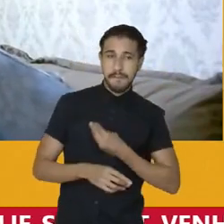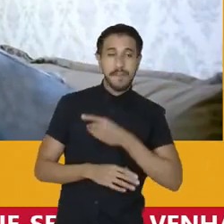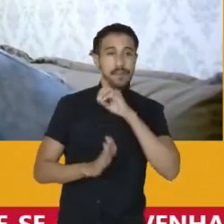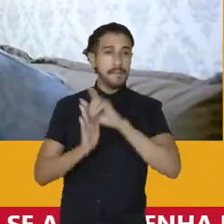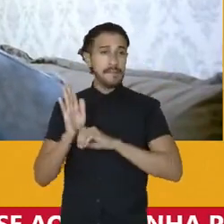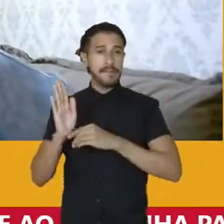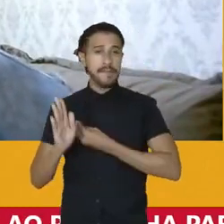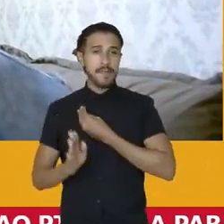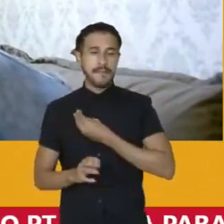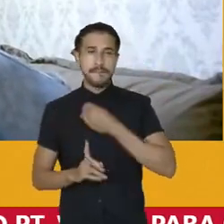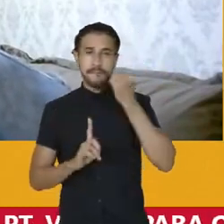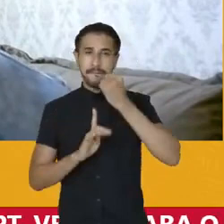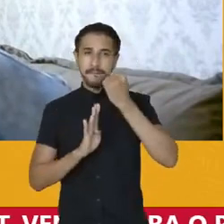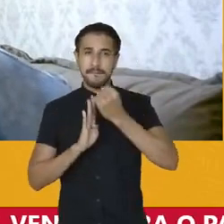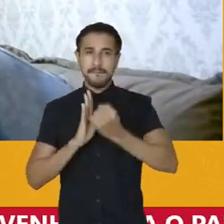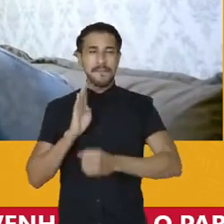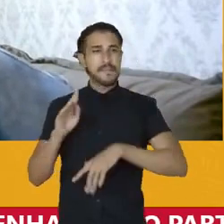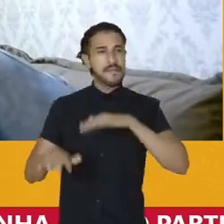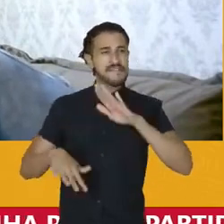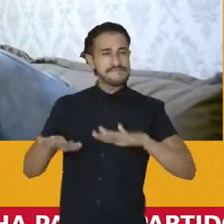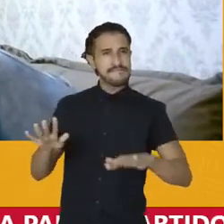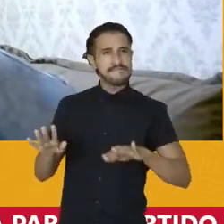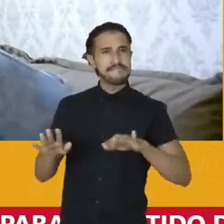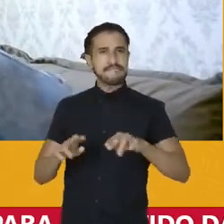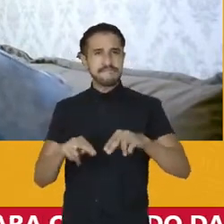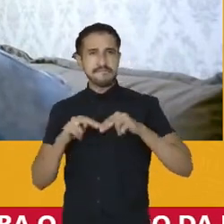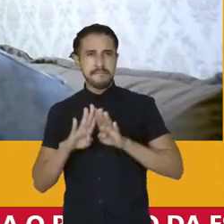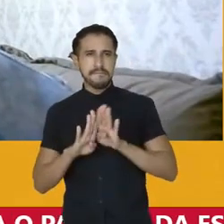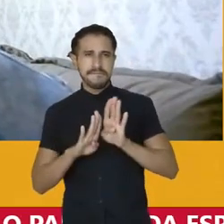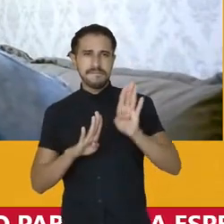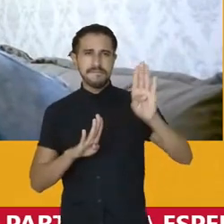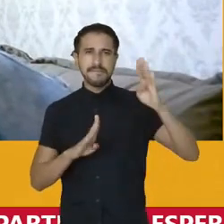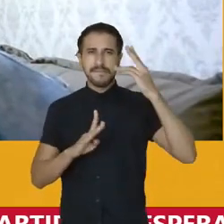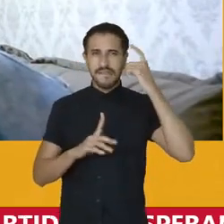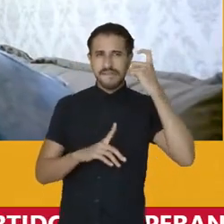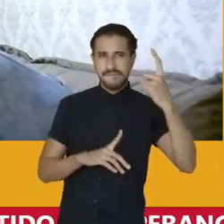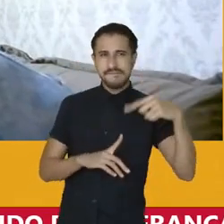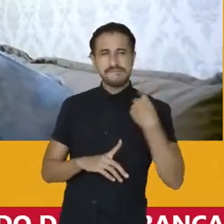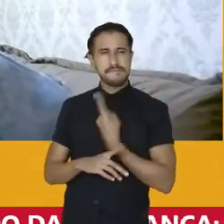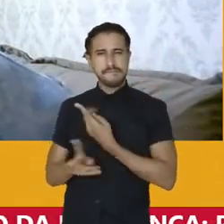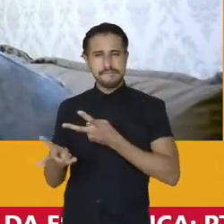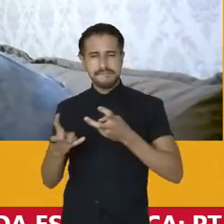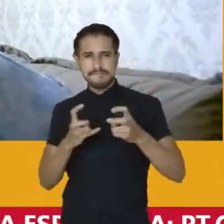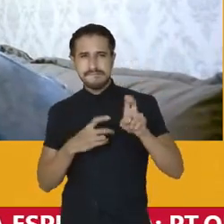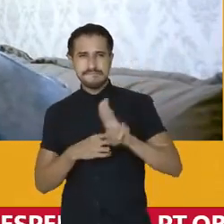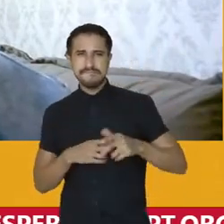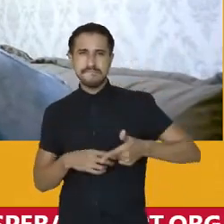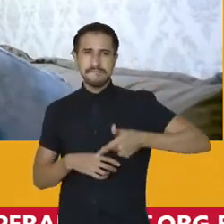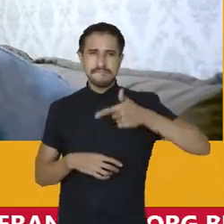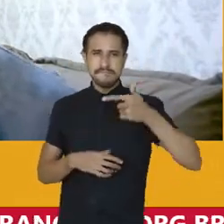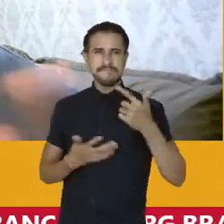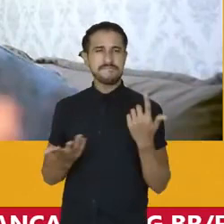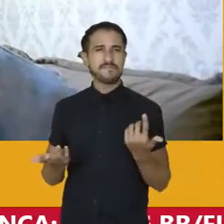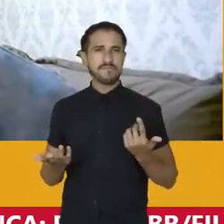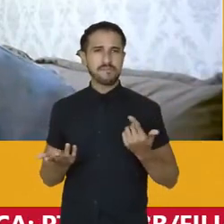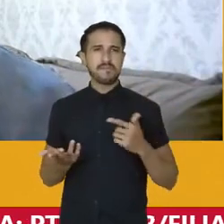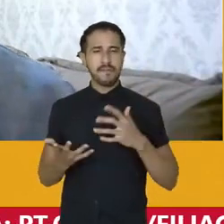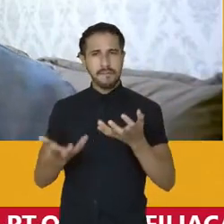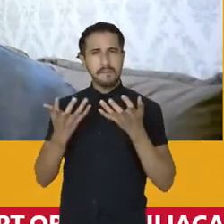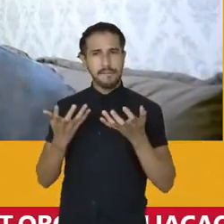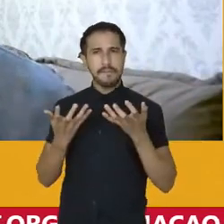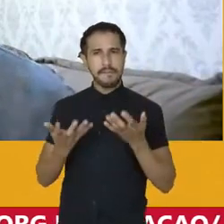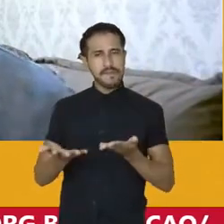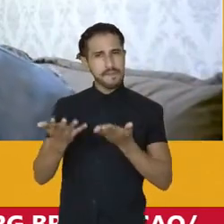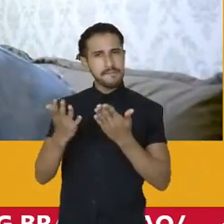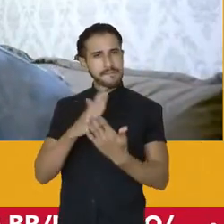Direito à vida é esse que é ceifado muitas das vezes pela escalada da violência que nós percebemos, utilização de armas, enfim. Então, eu queria que você